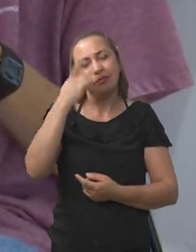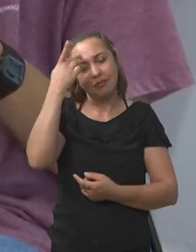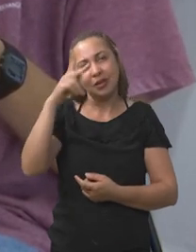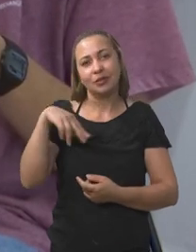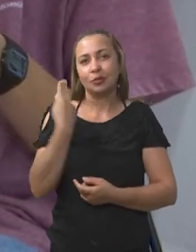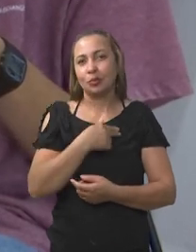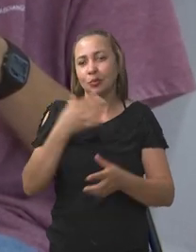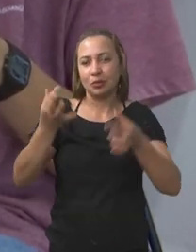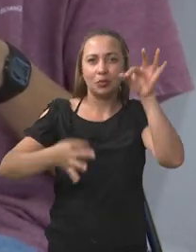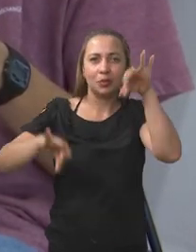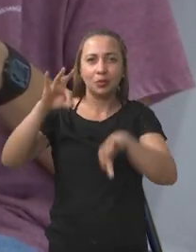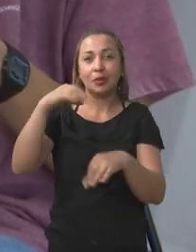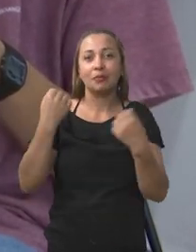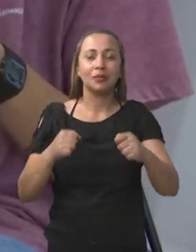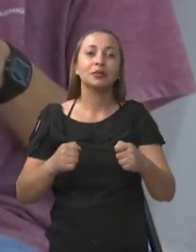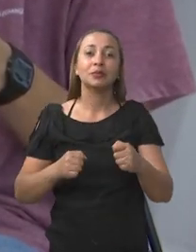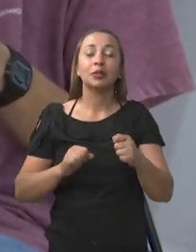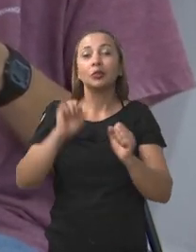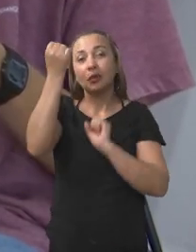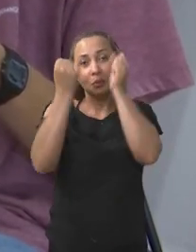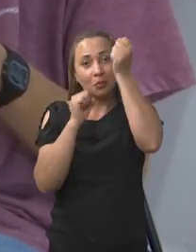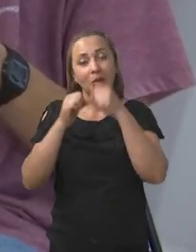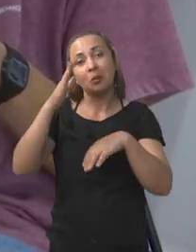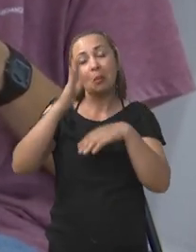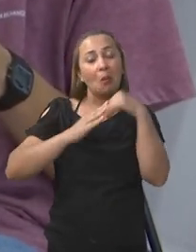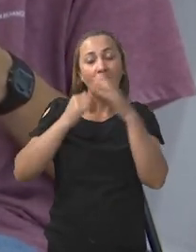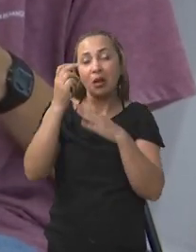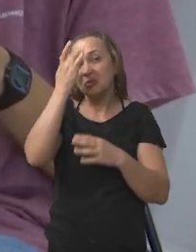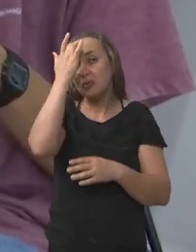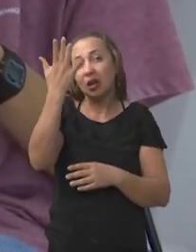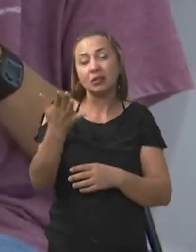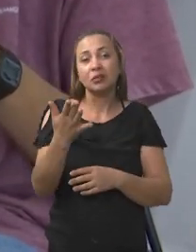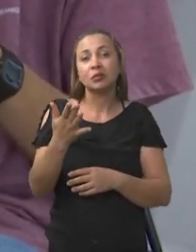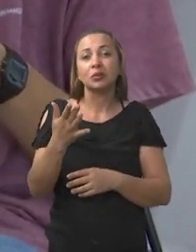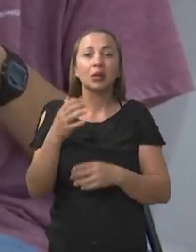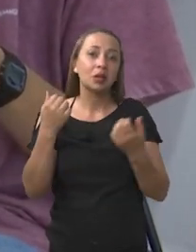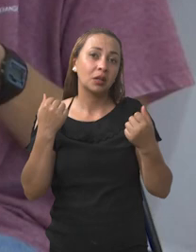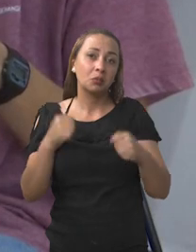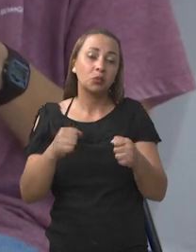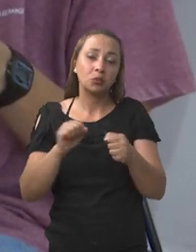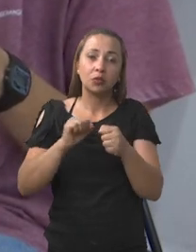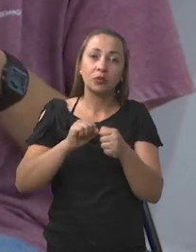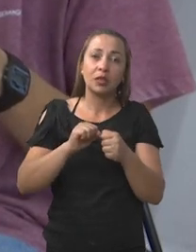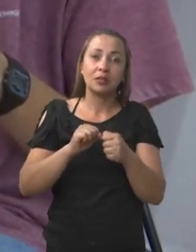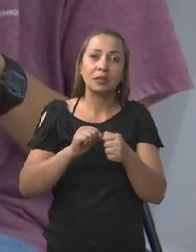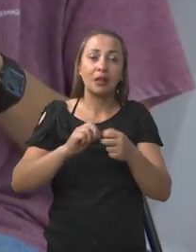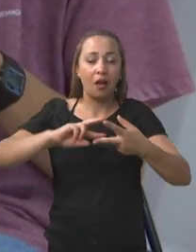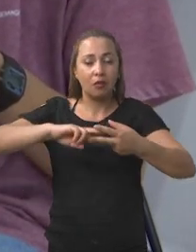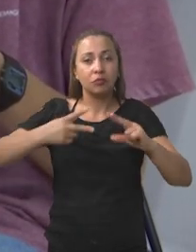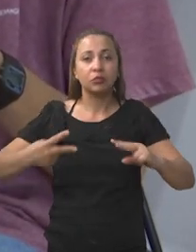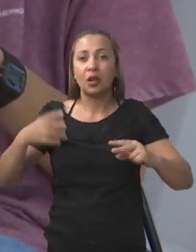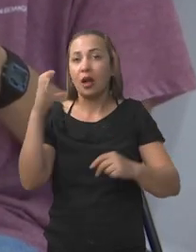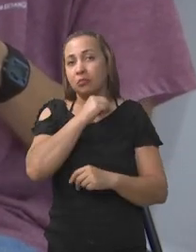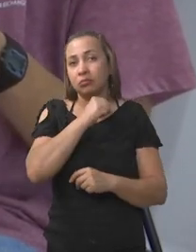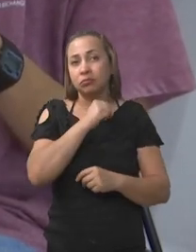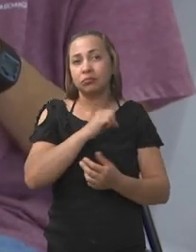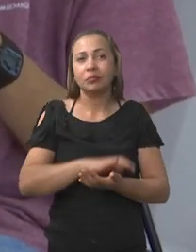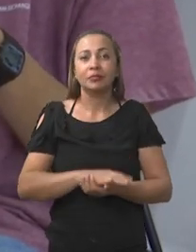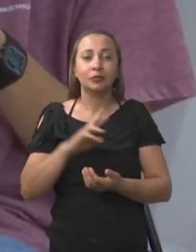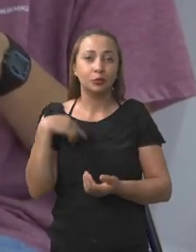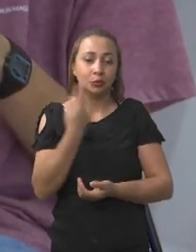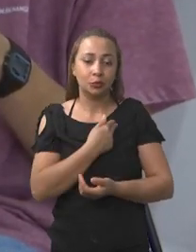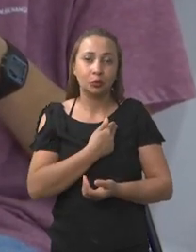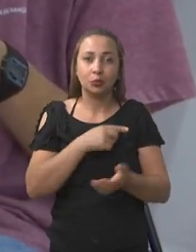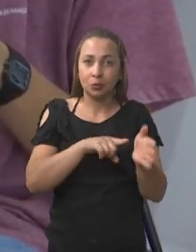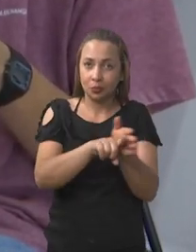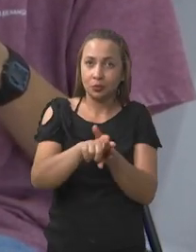laboratório. A gente precisava de um equipamento prático, versátil, que fizessem os circuitos rapidamente. Então,